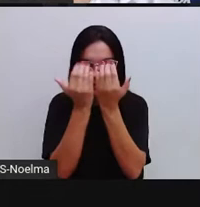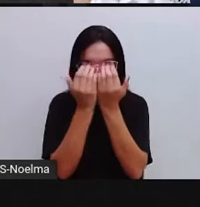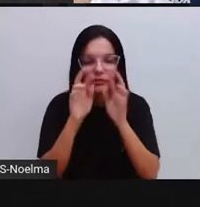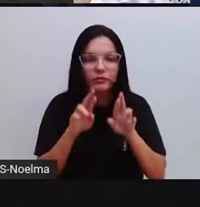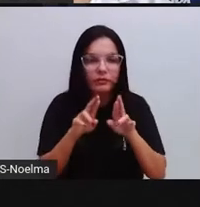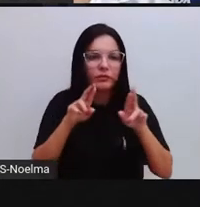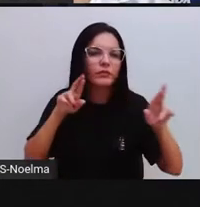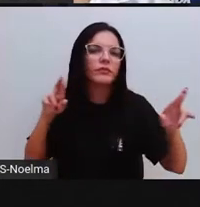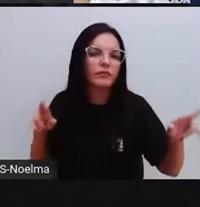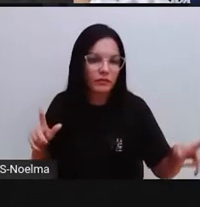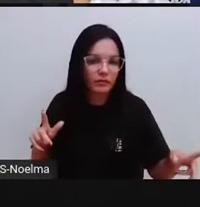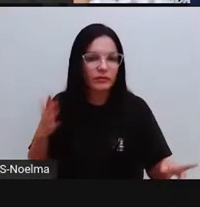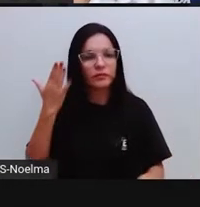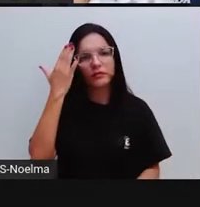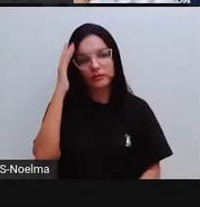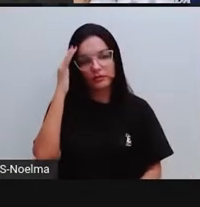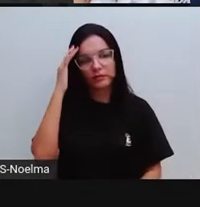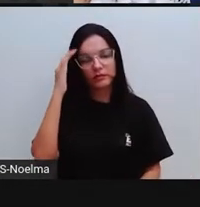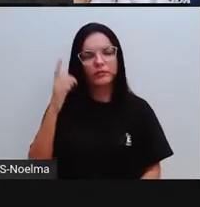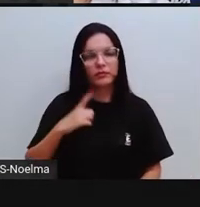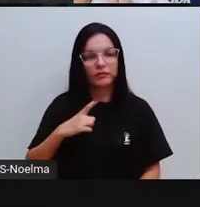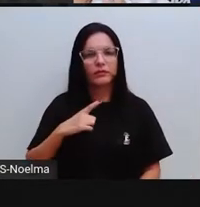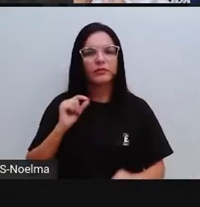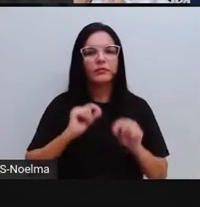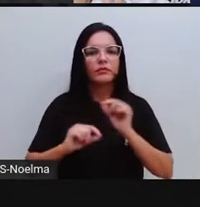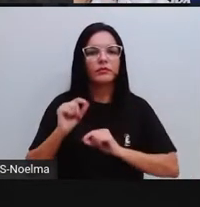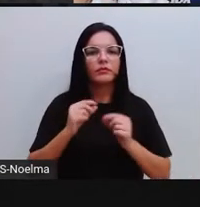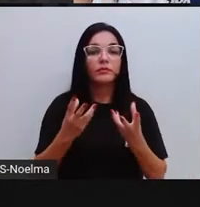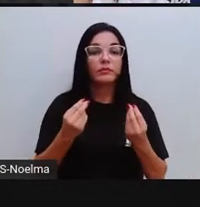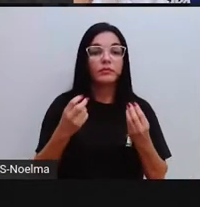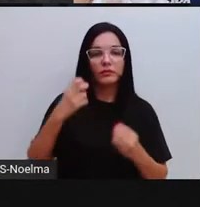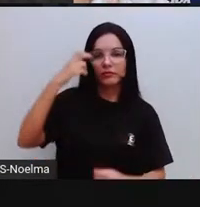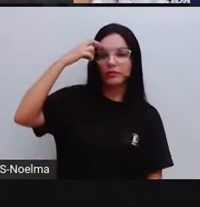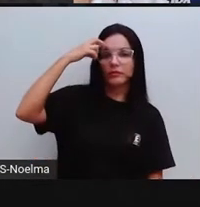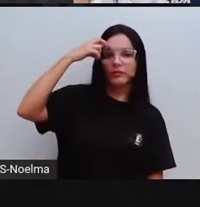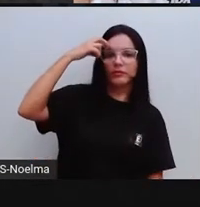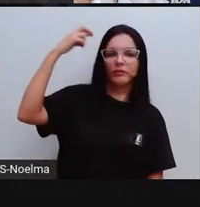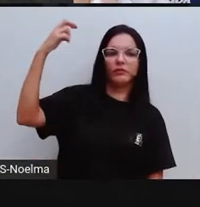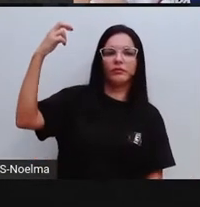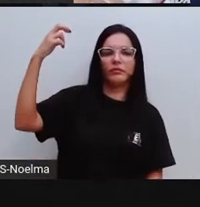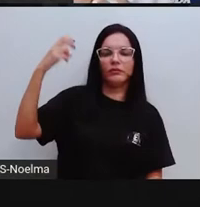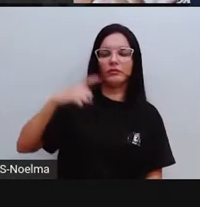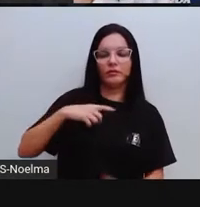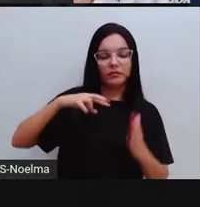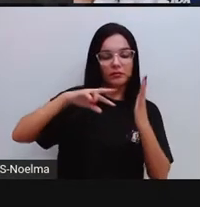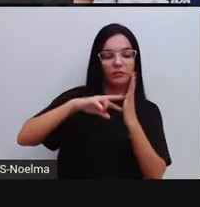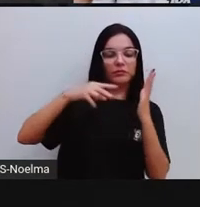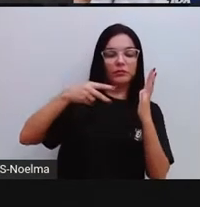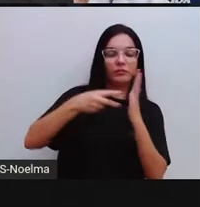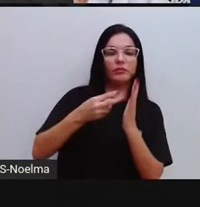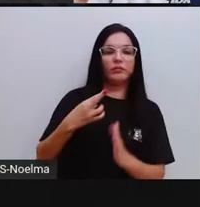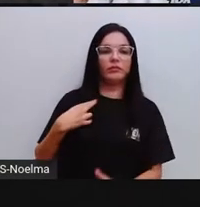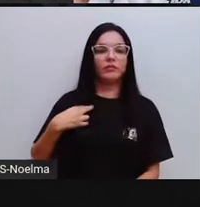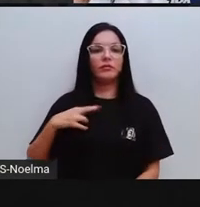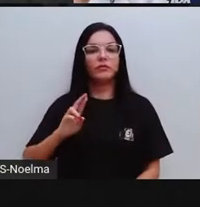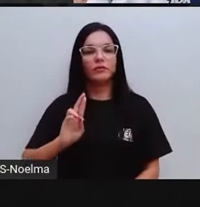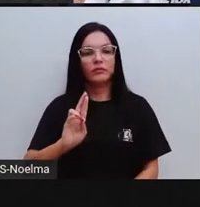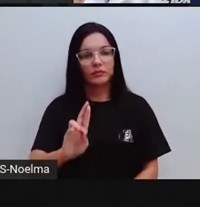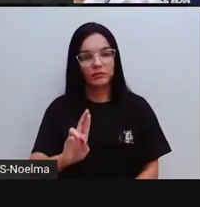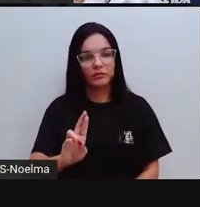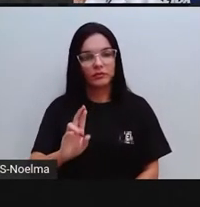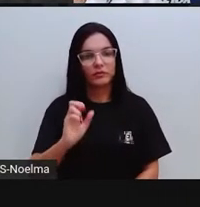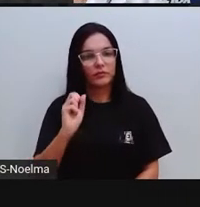ali um símbolo religioso, tá bom?